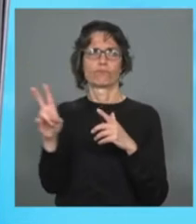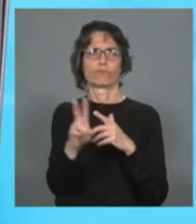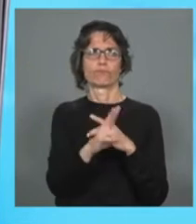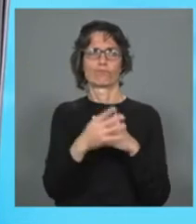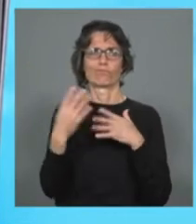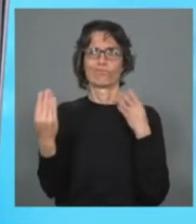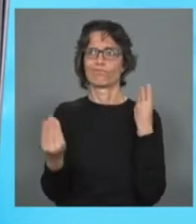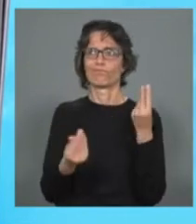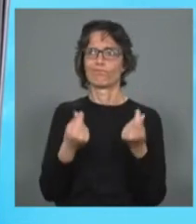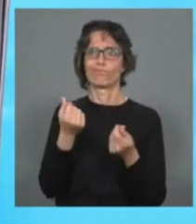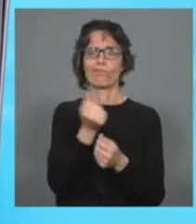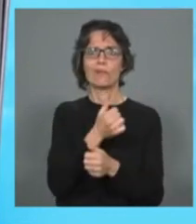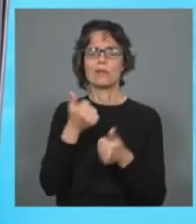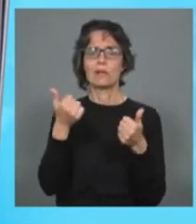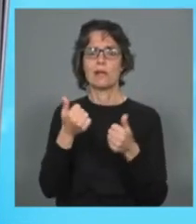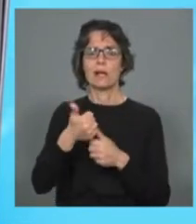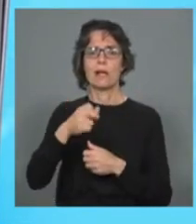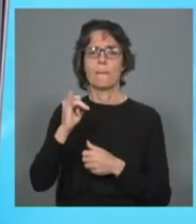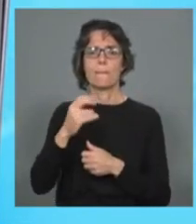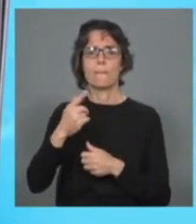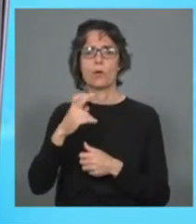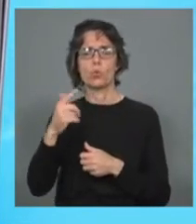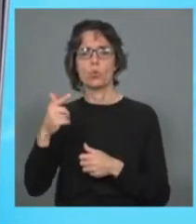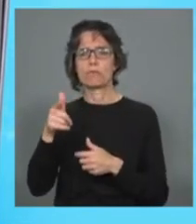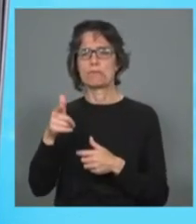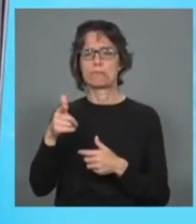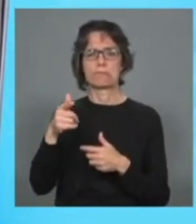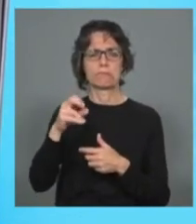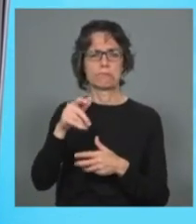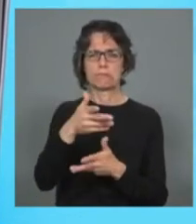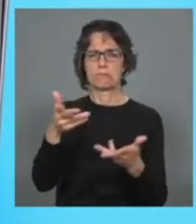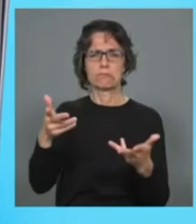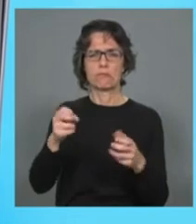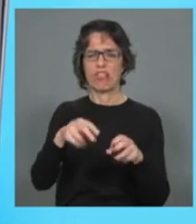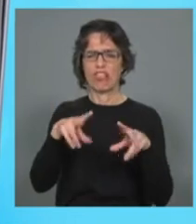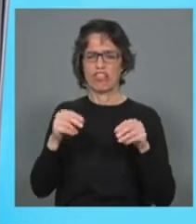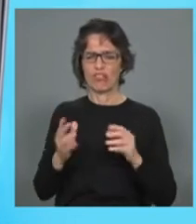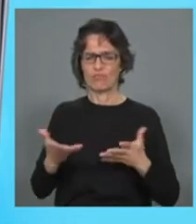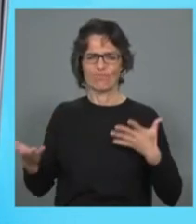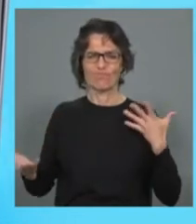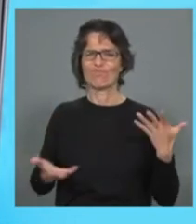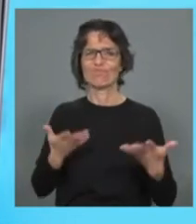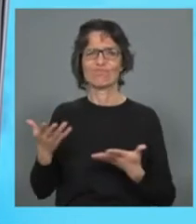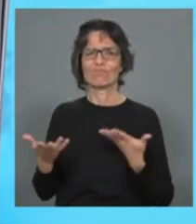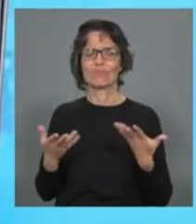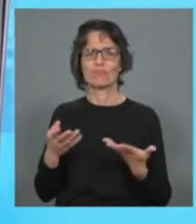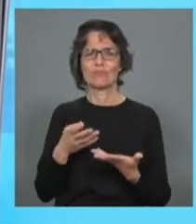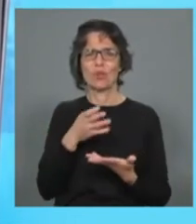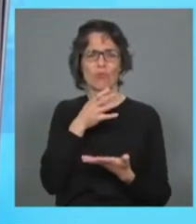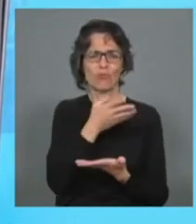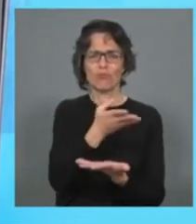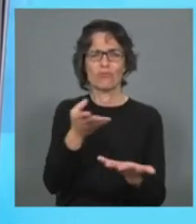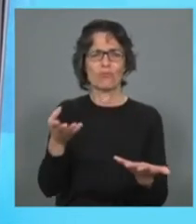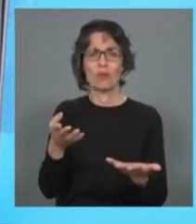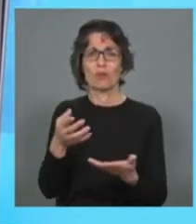cidade, de Beirute, portanto a ausência de limpeza das ruas, portanto as coisas básicas que nós temos